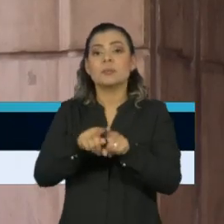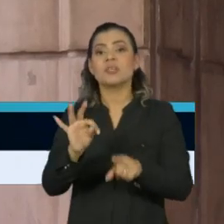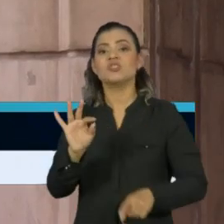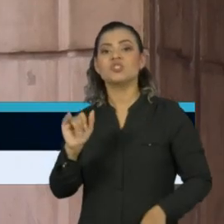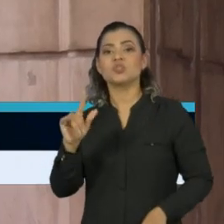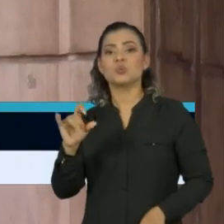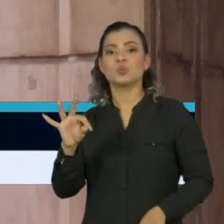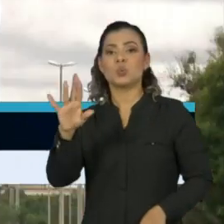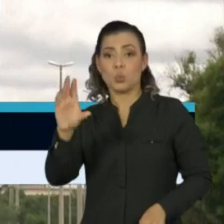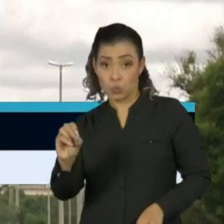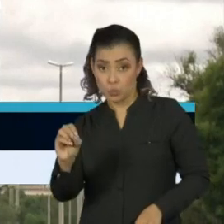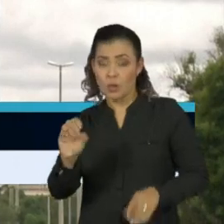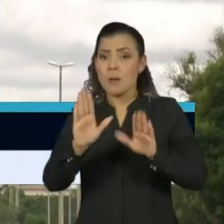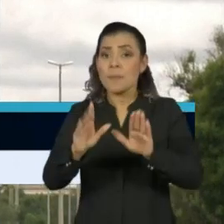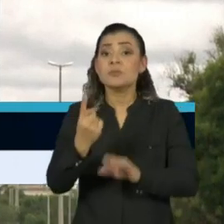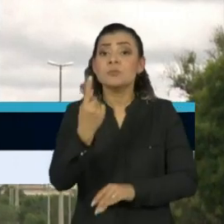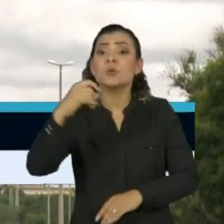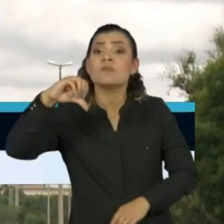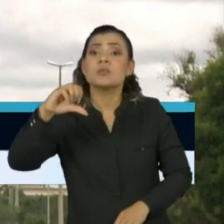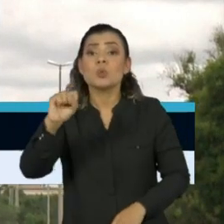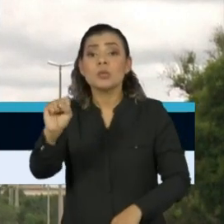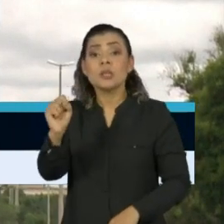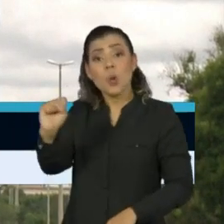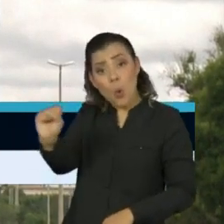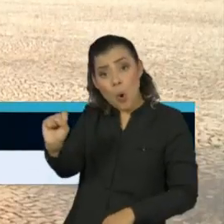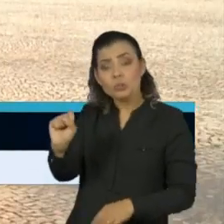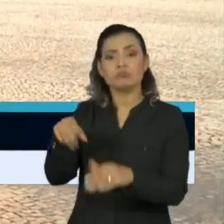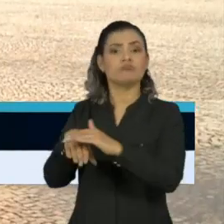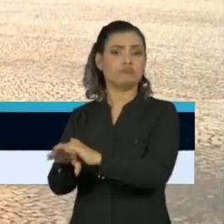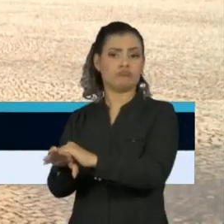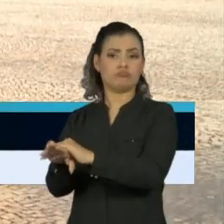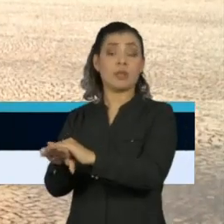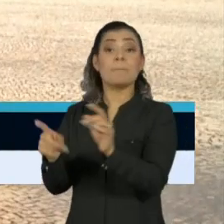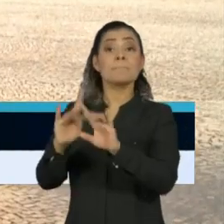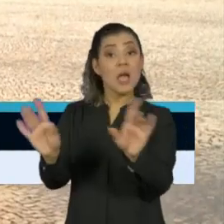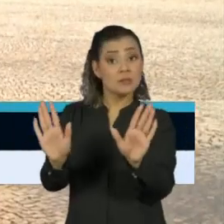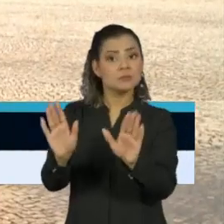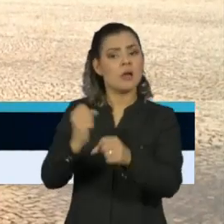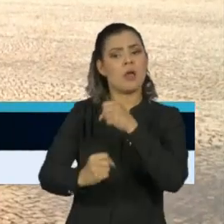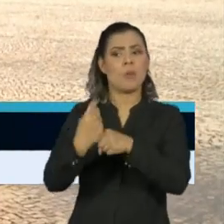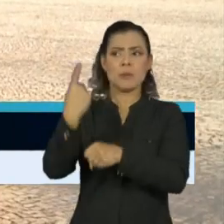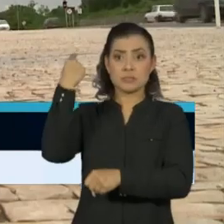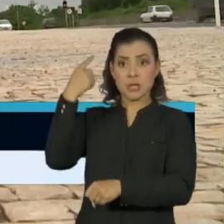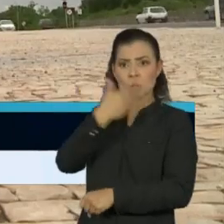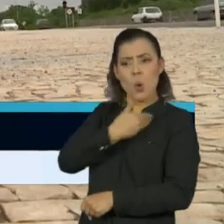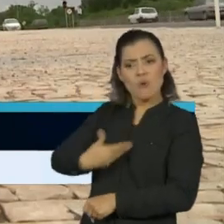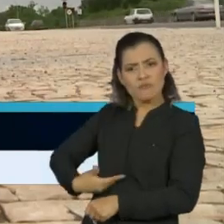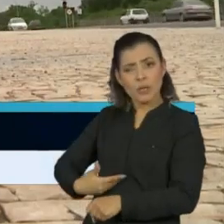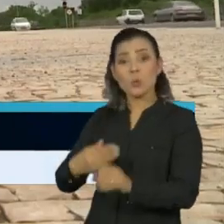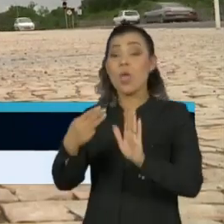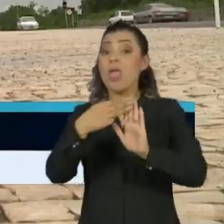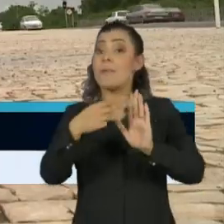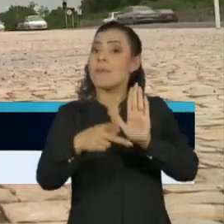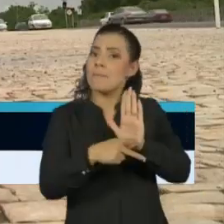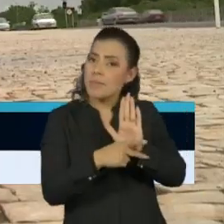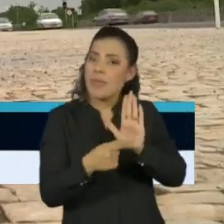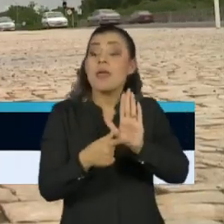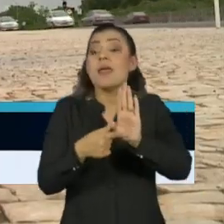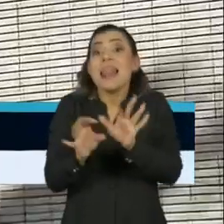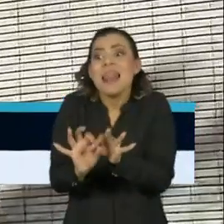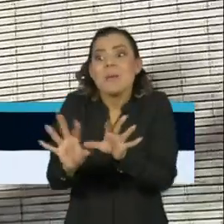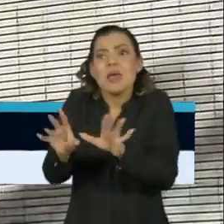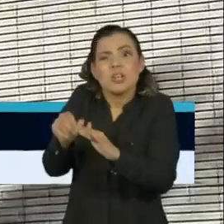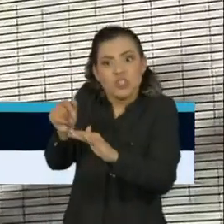Ele estava inativo desde 1988. No ano passado, o governo editou uma medida provisória liberando